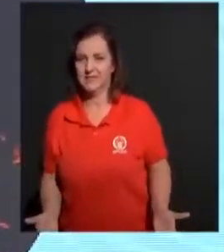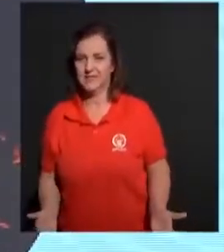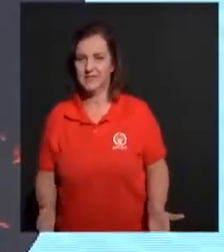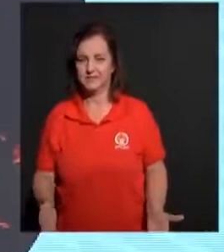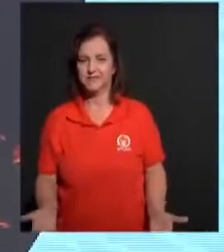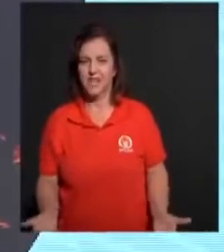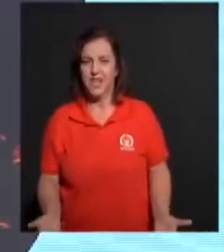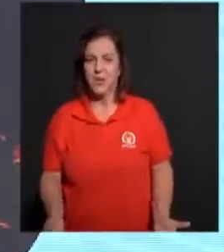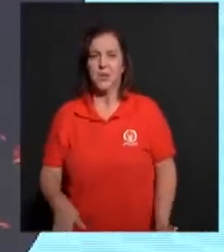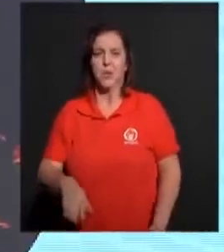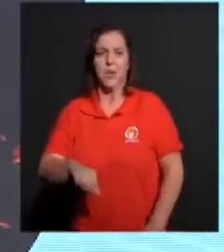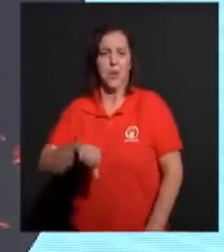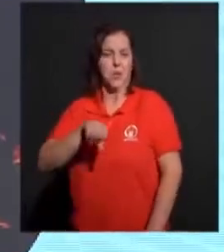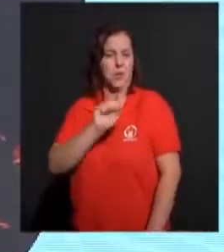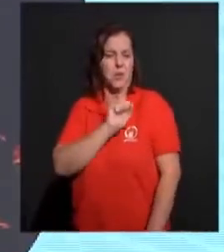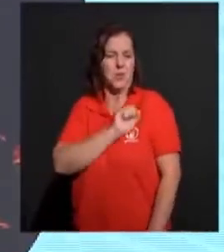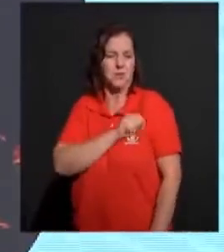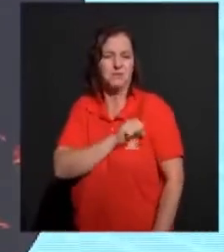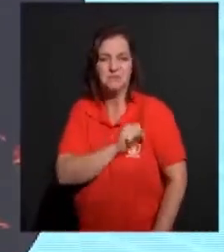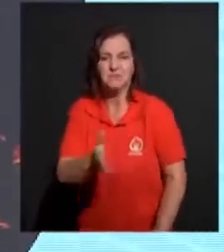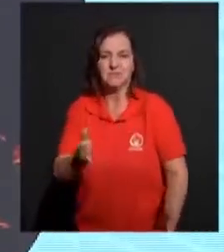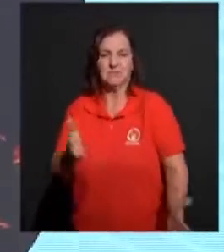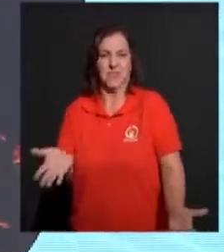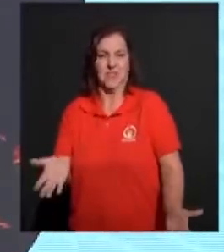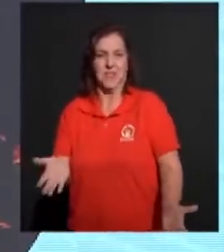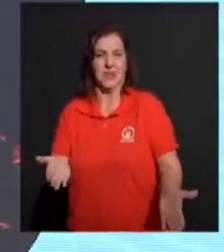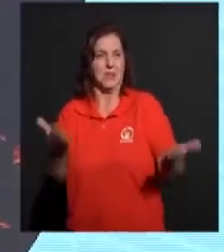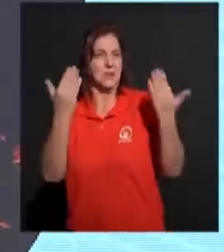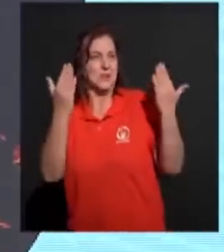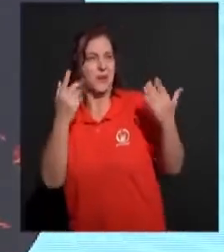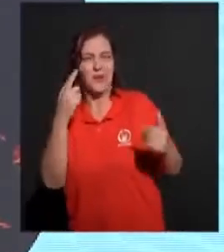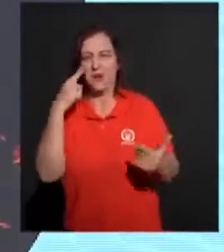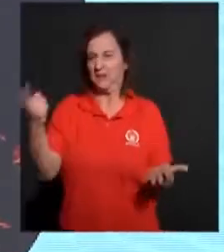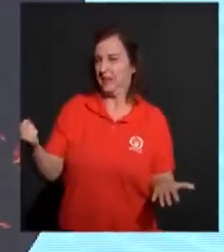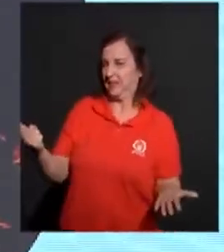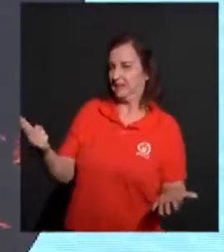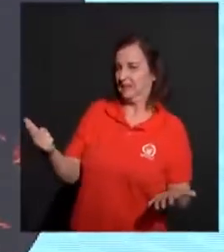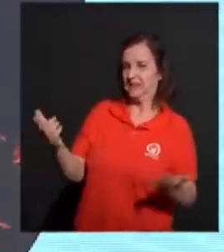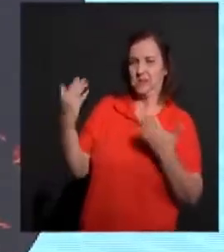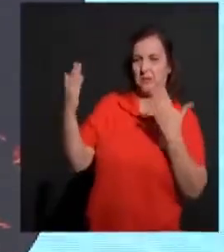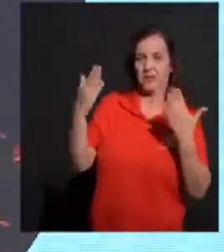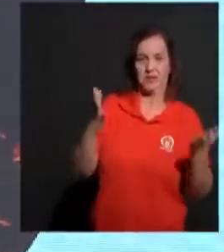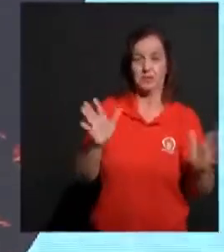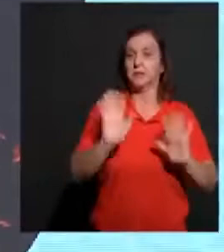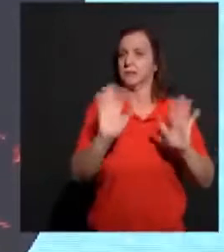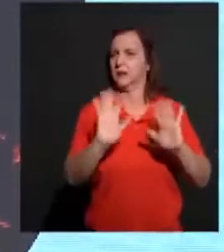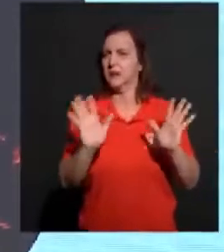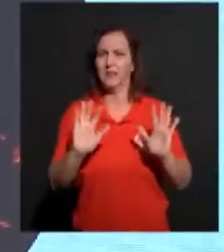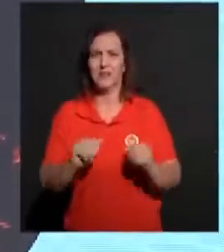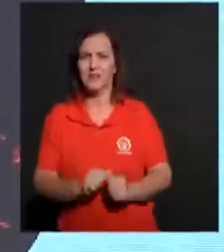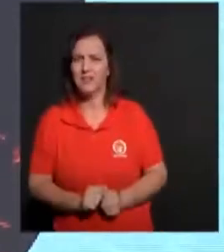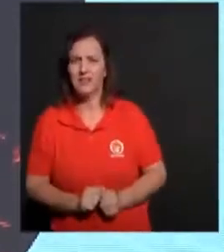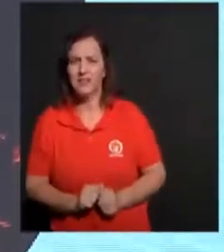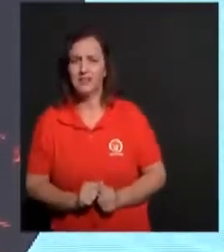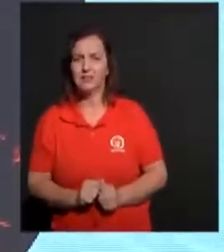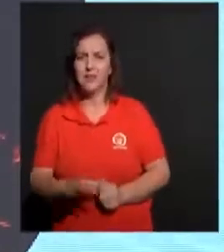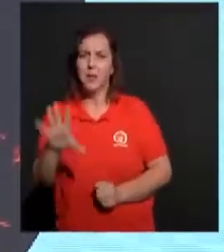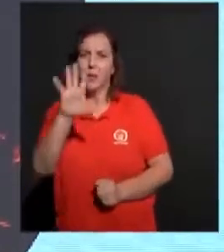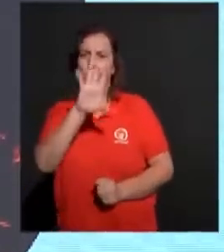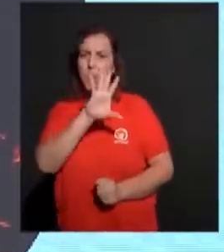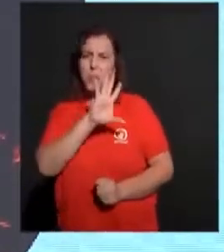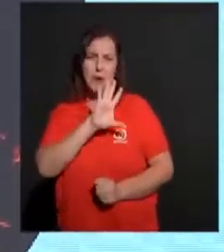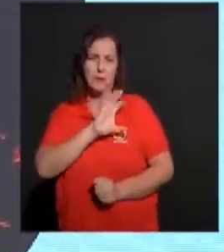ele permanece. Ele não suspeita mal. Ele não fica olhando. E o é que vai acontecer? Ele não fica guardando